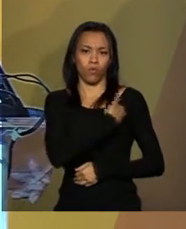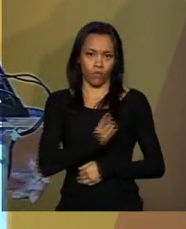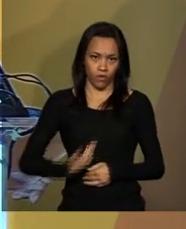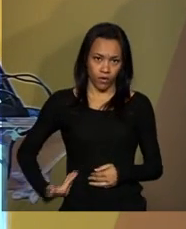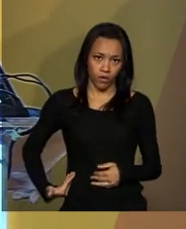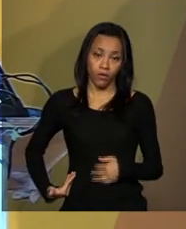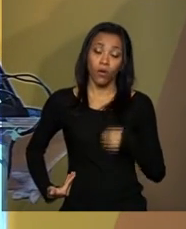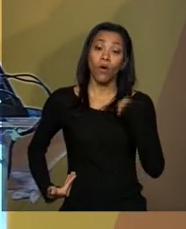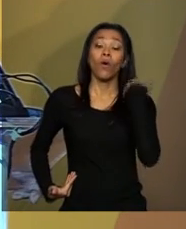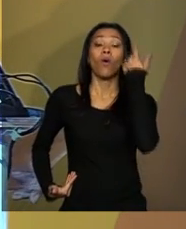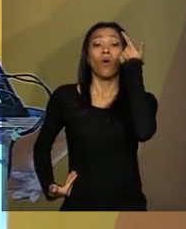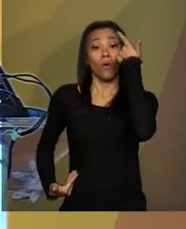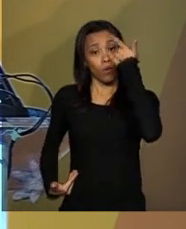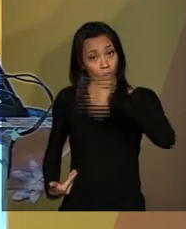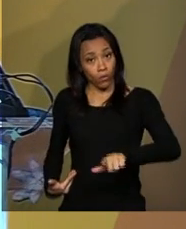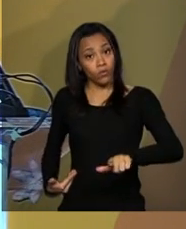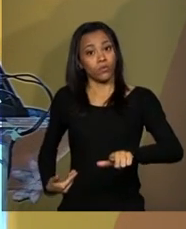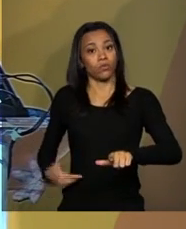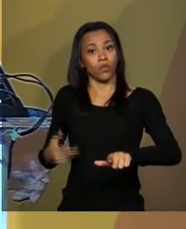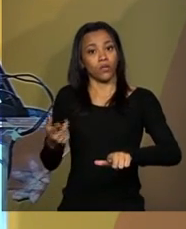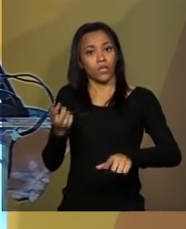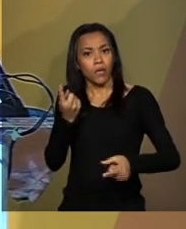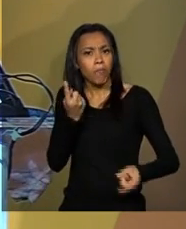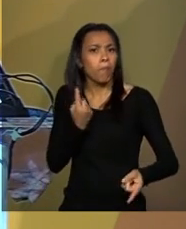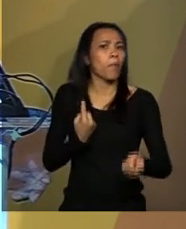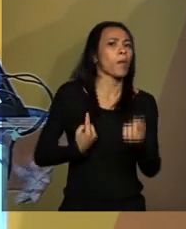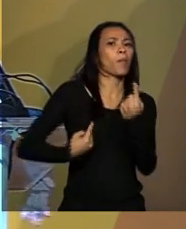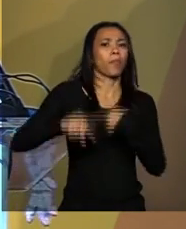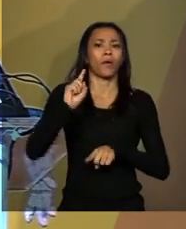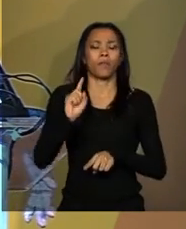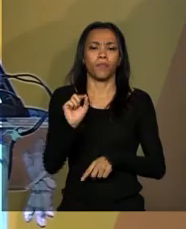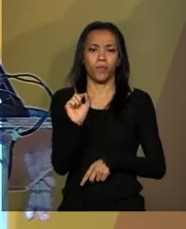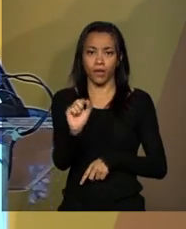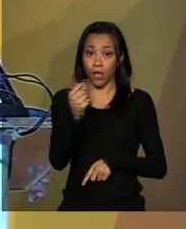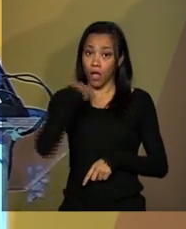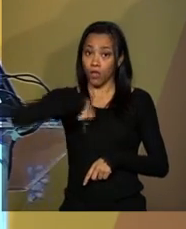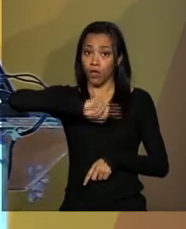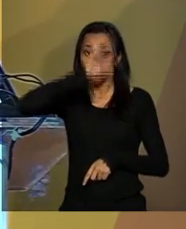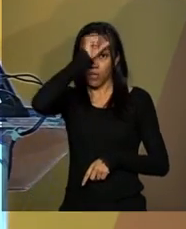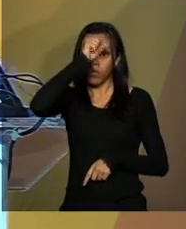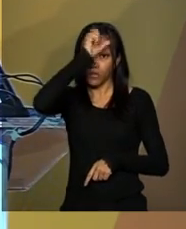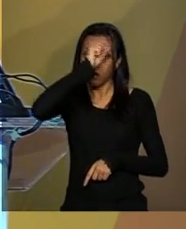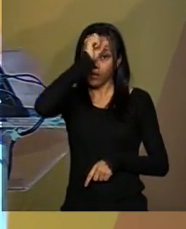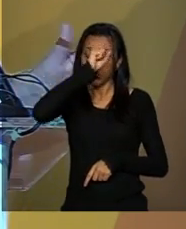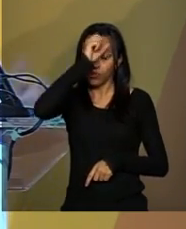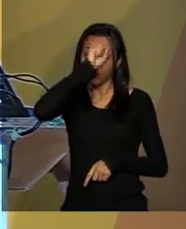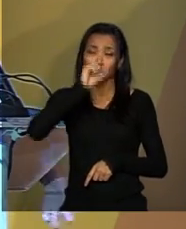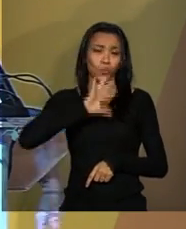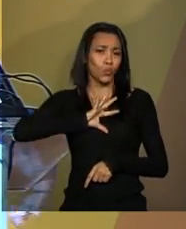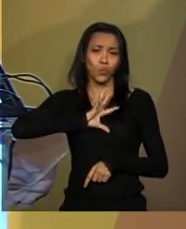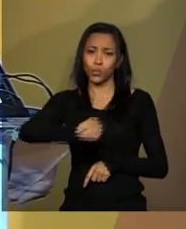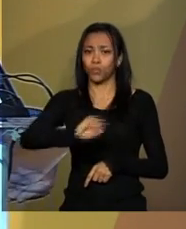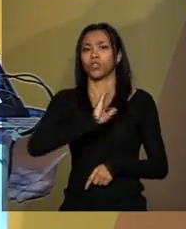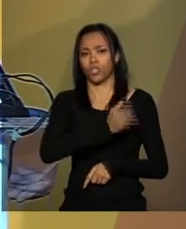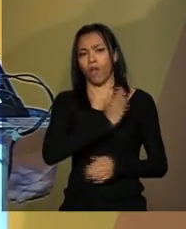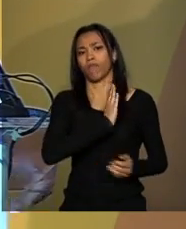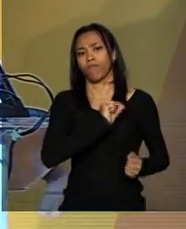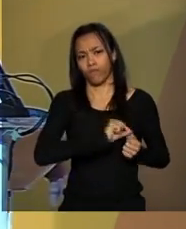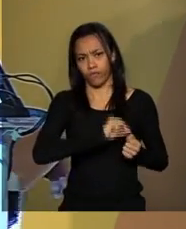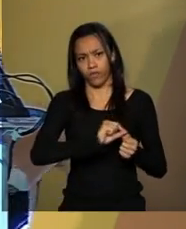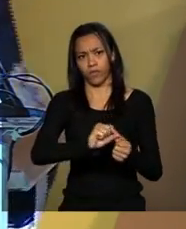dar agora um outro salto, um passo à frente. Aprendemos também com tudo o que realizamos.